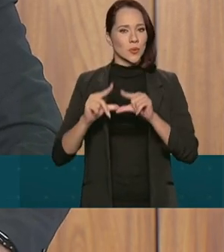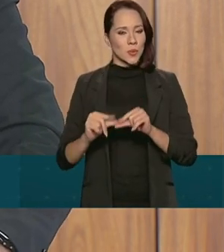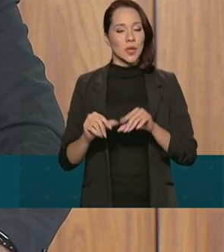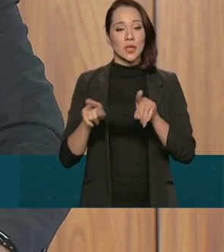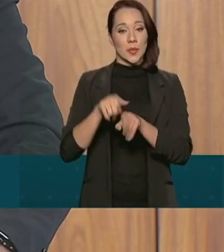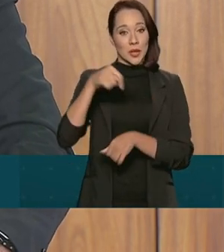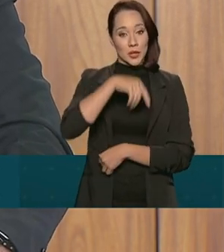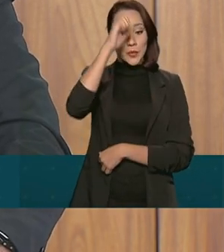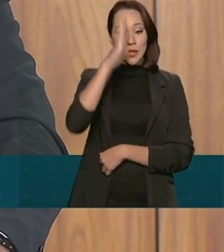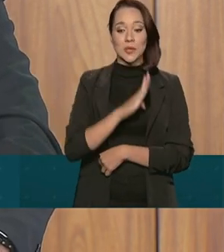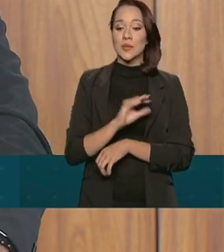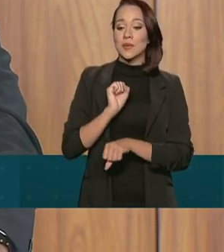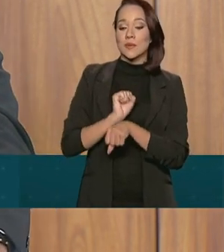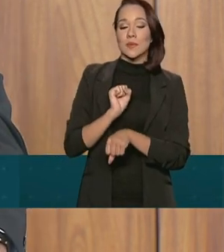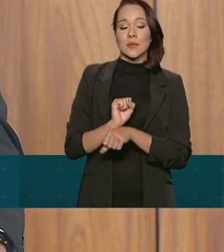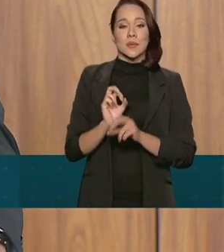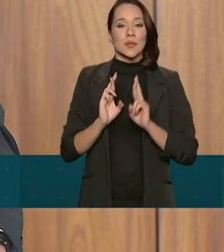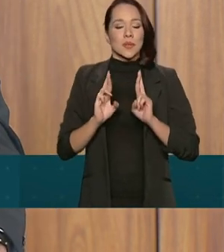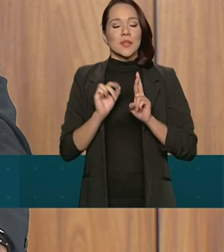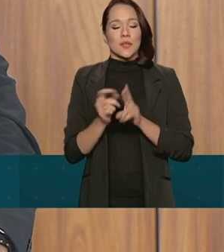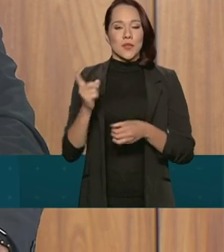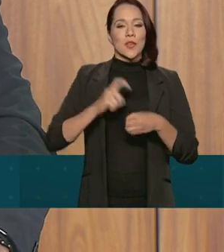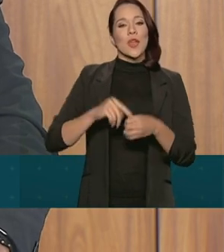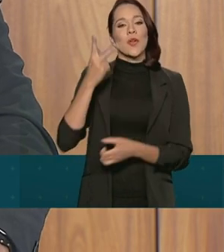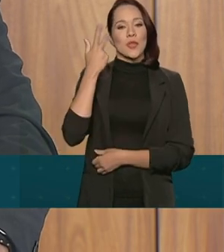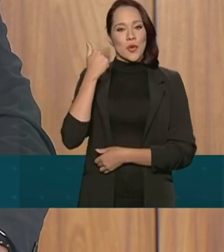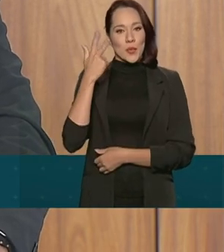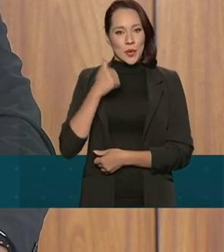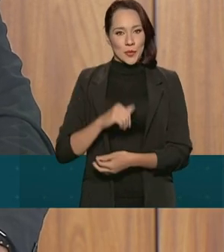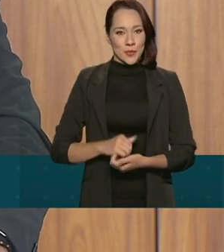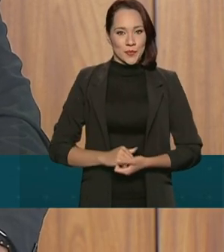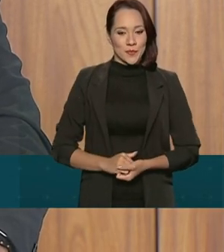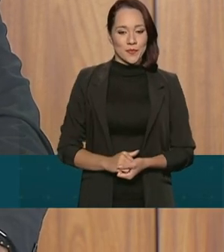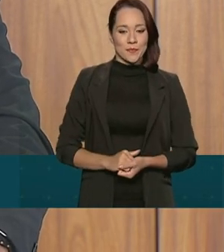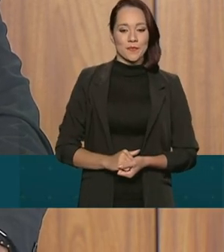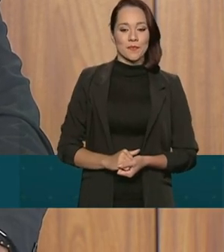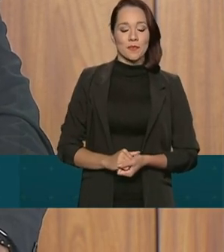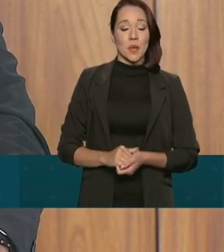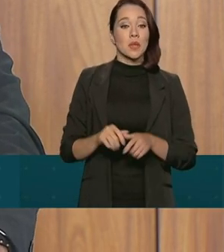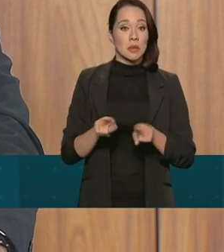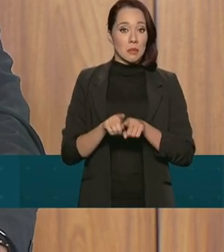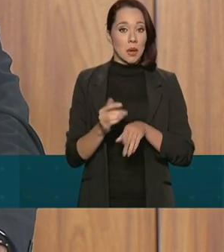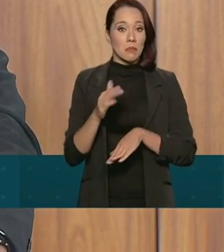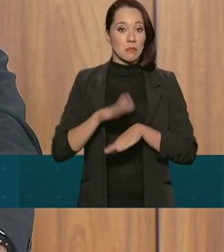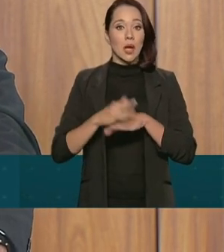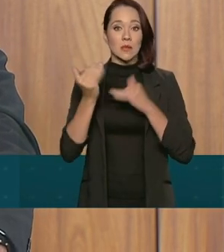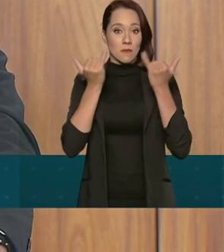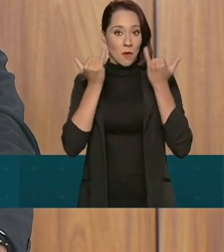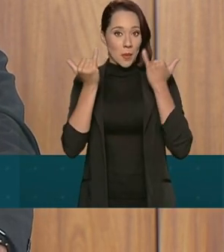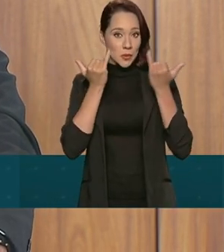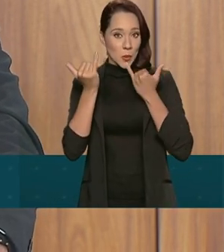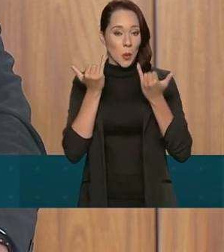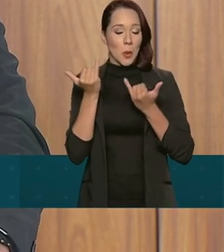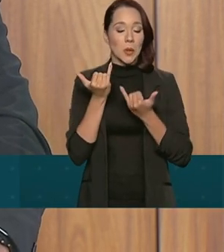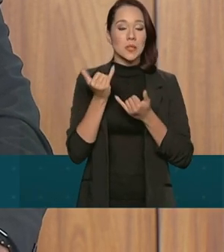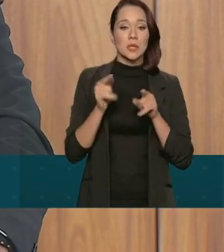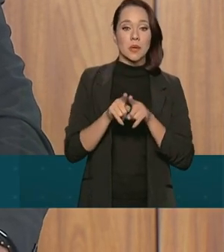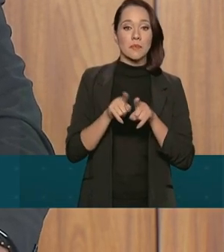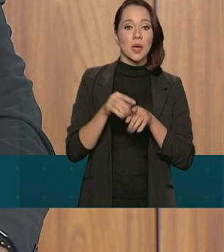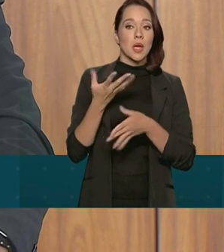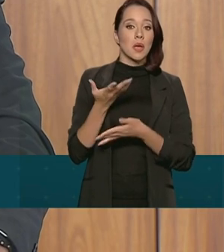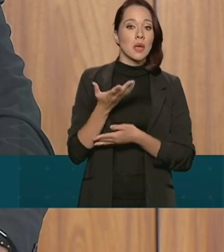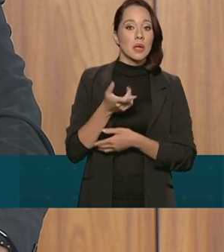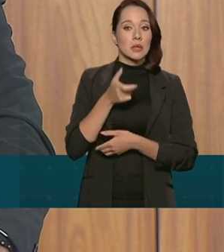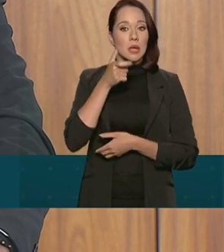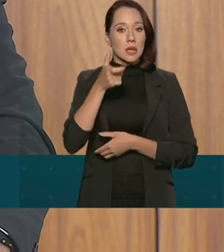Brasil, nós esperamos brevemente voltar à normalidade. informações também e interesses na